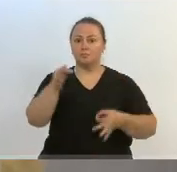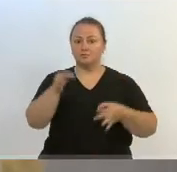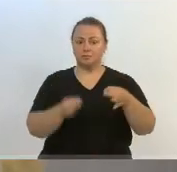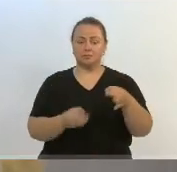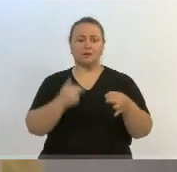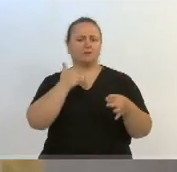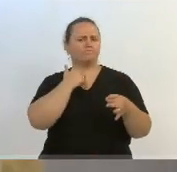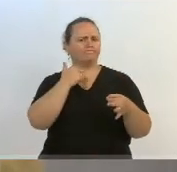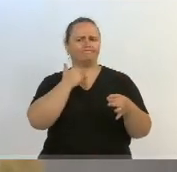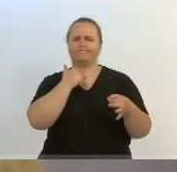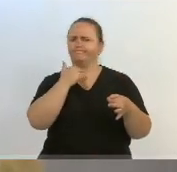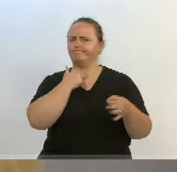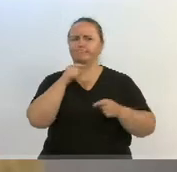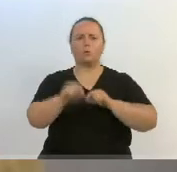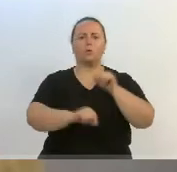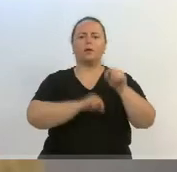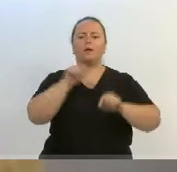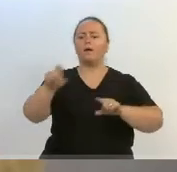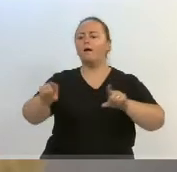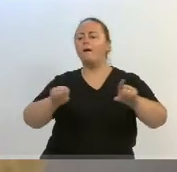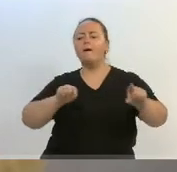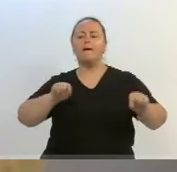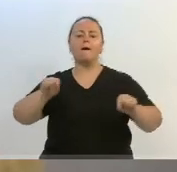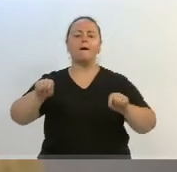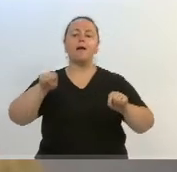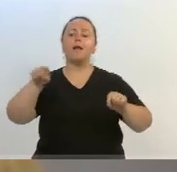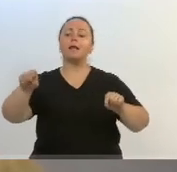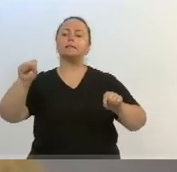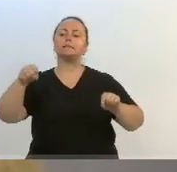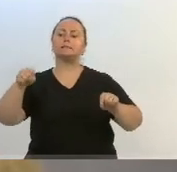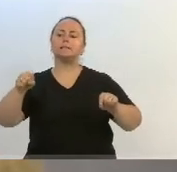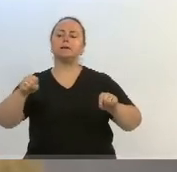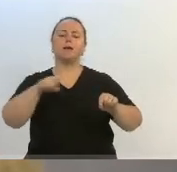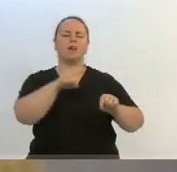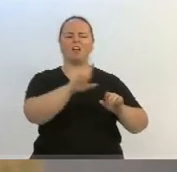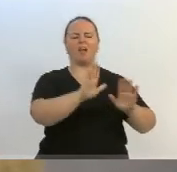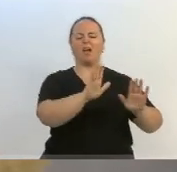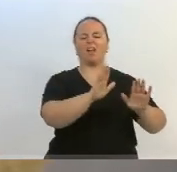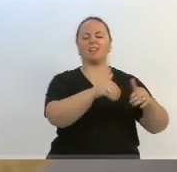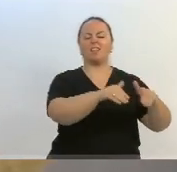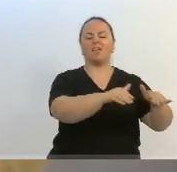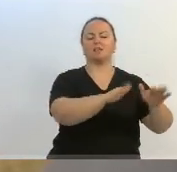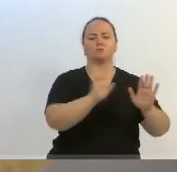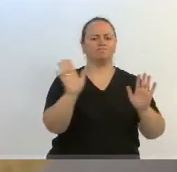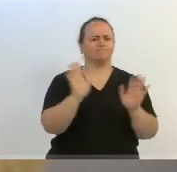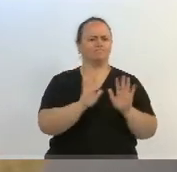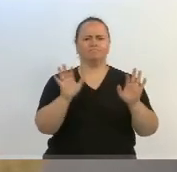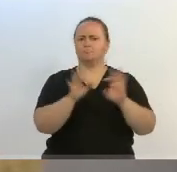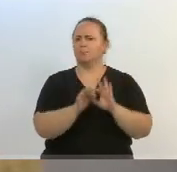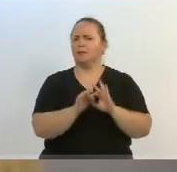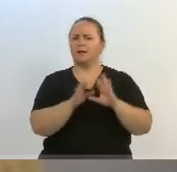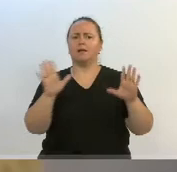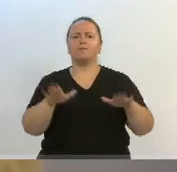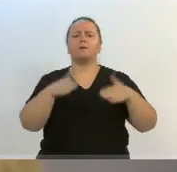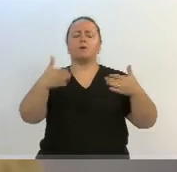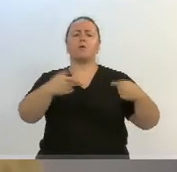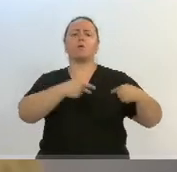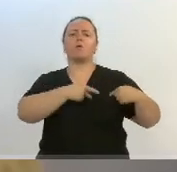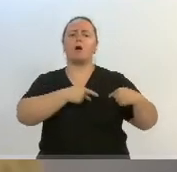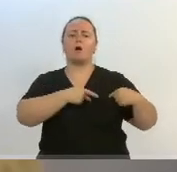ser parcial, e nós precisamos que todos, independente das siglas partidárias, sejam